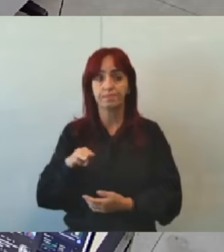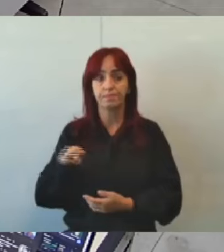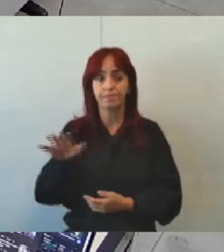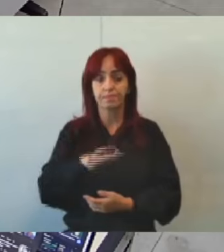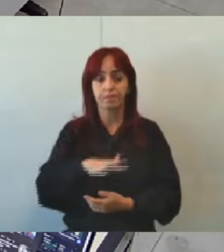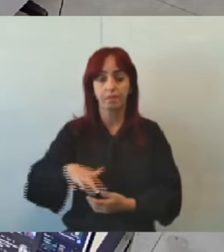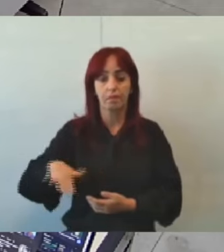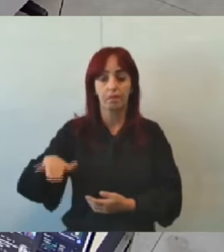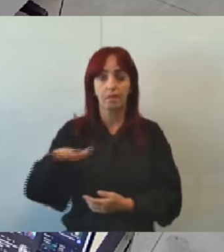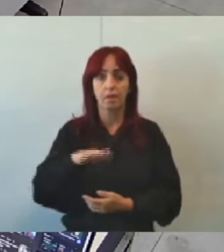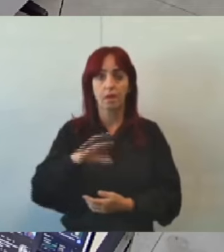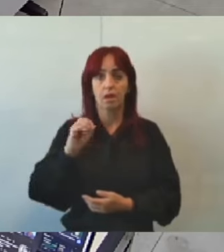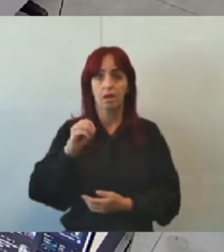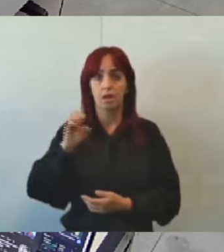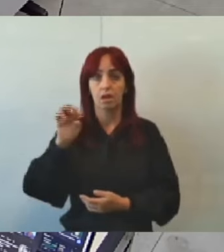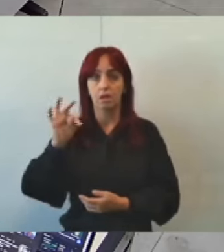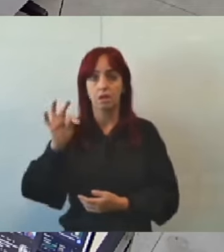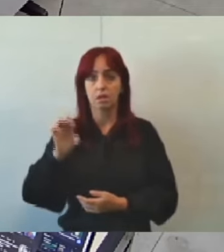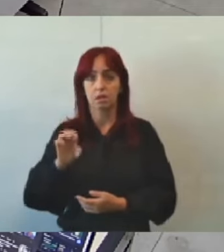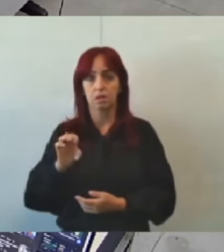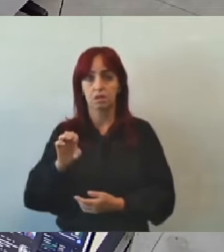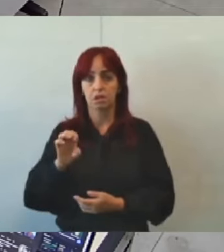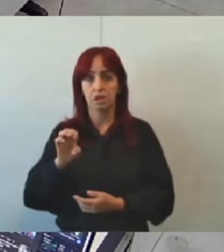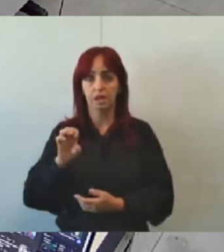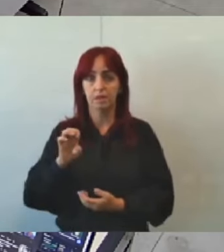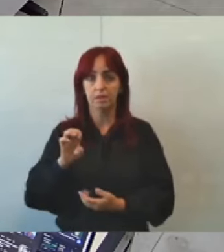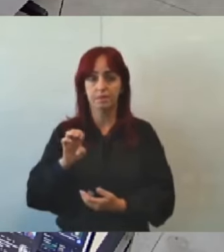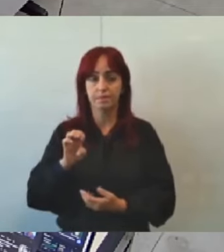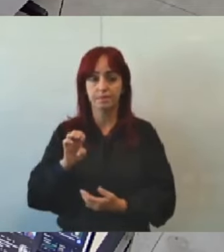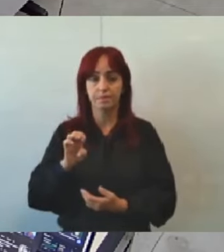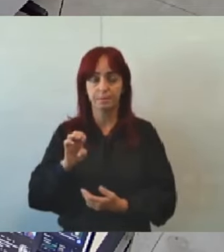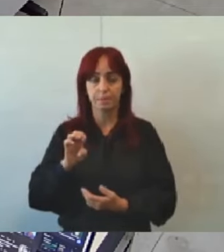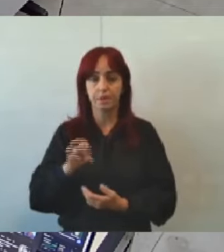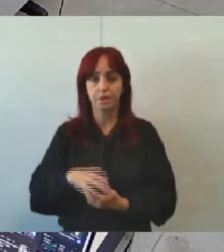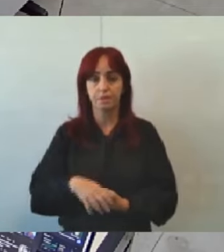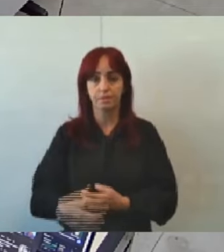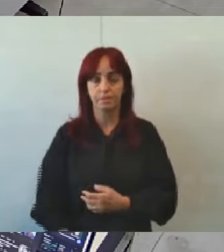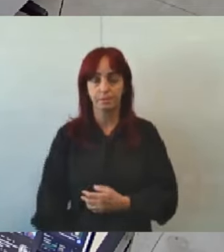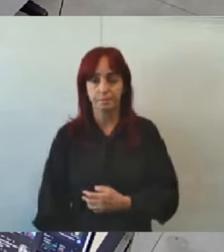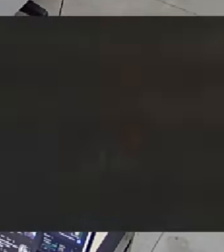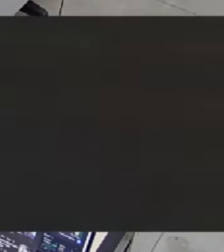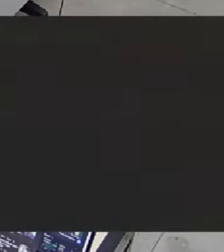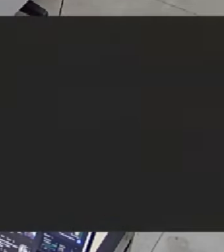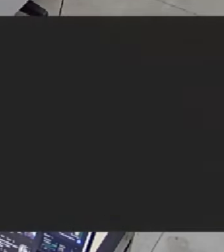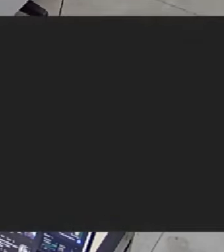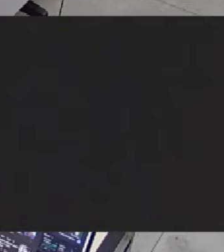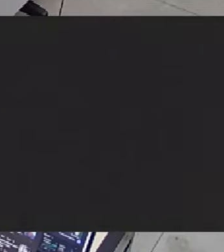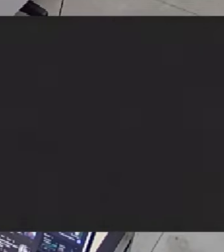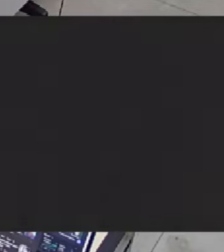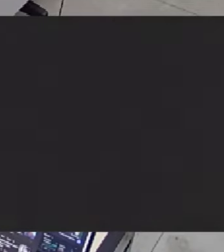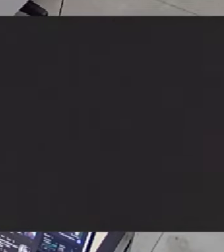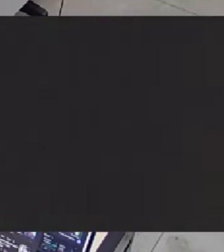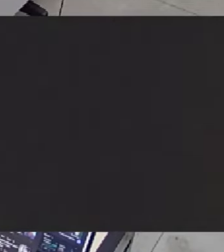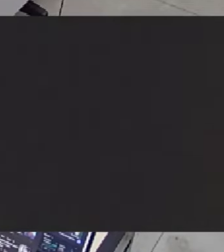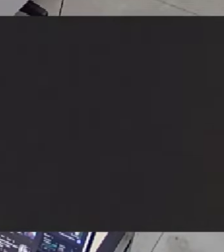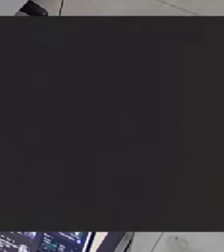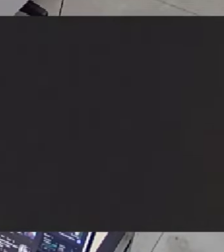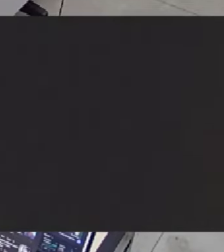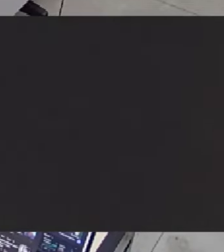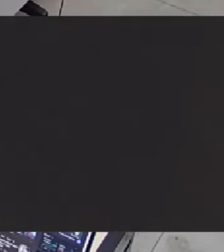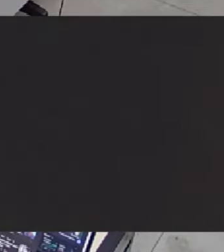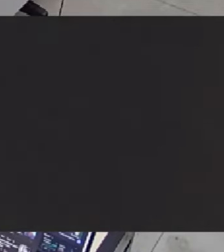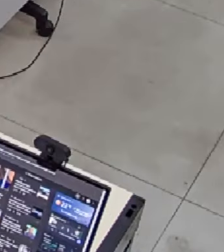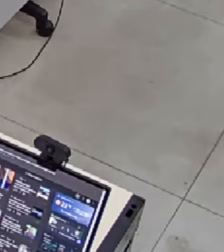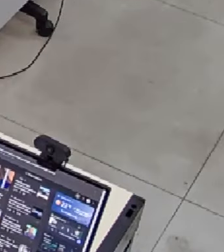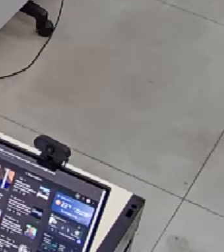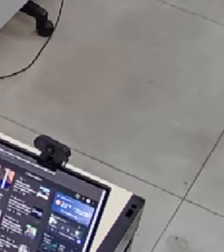Regional Oeste nós deveríamos ter três nós temos um aí vamos entrar na questão da infraestrutura péssima é a única no caso